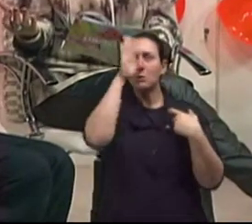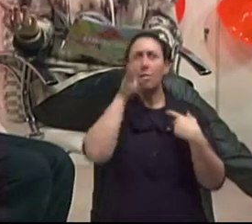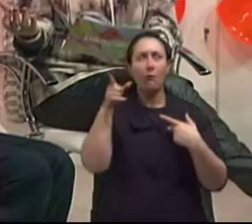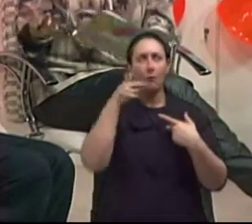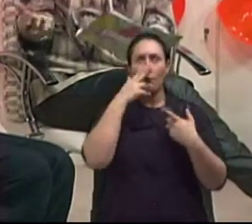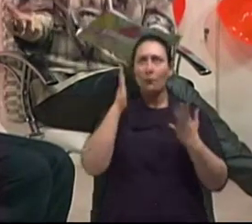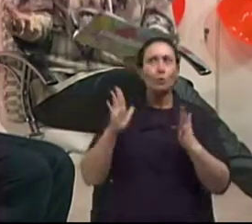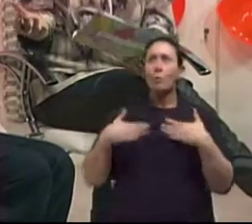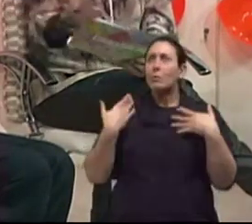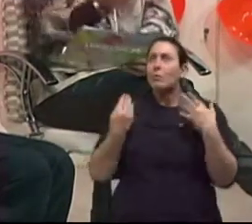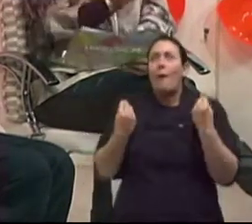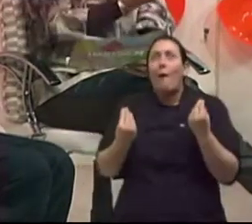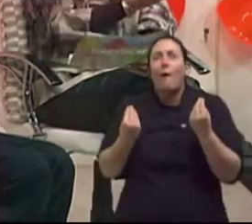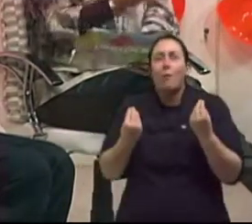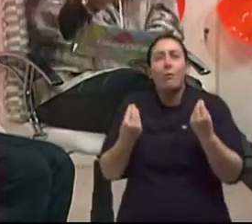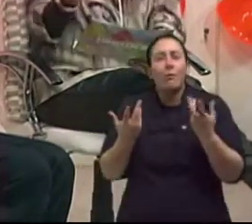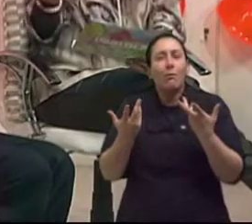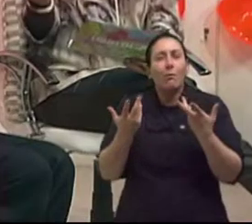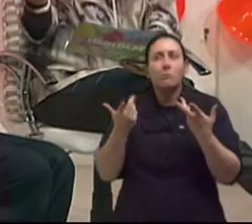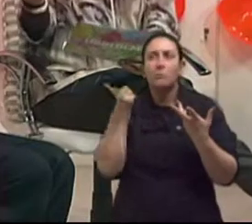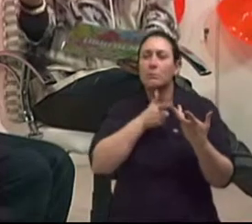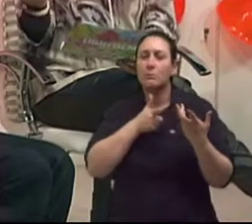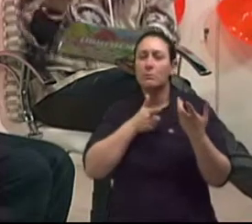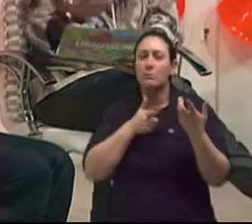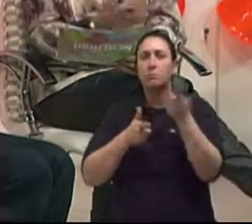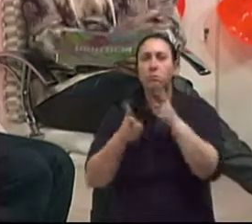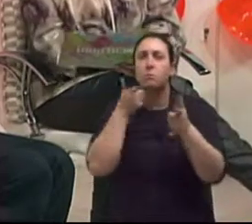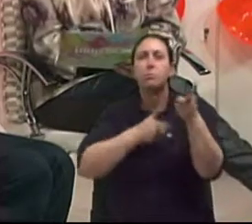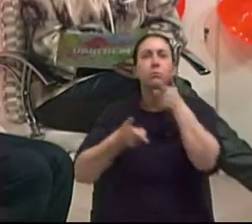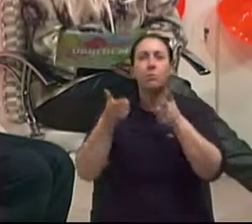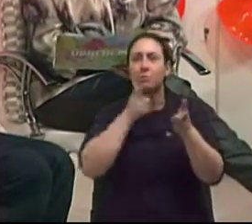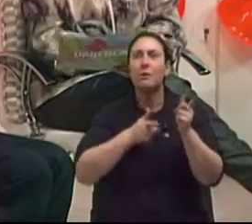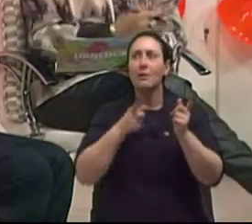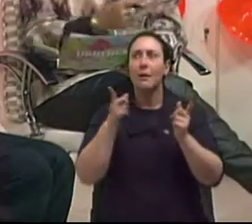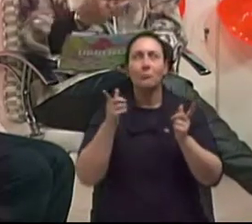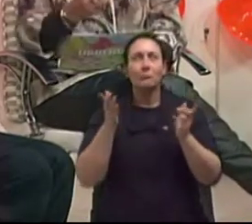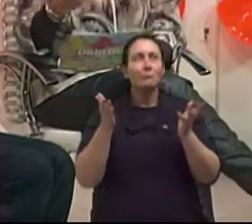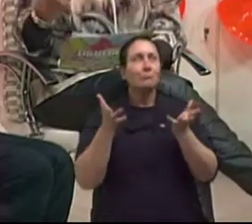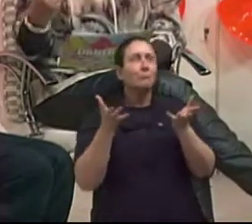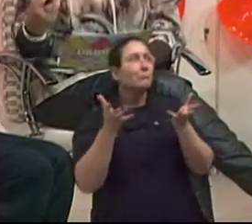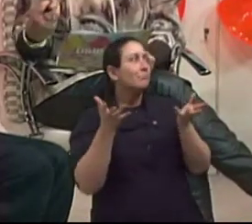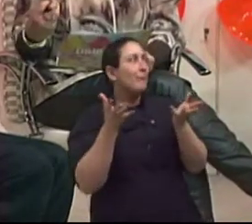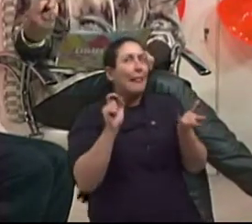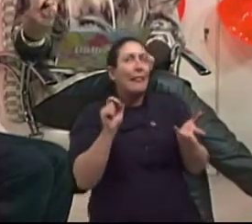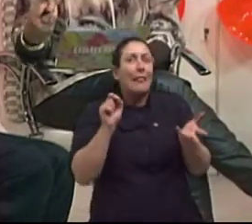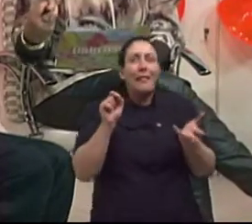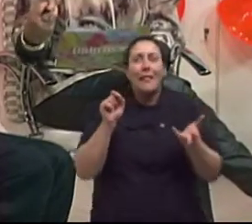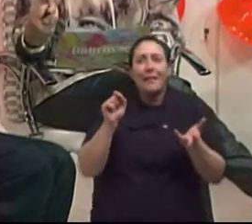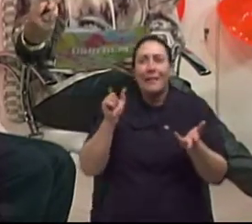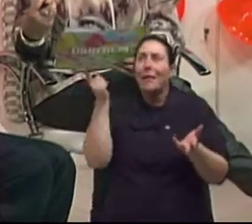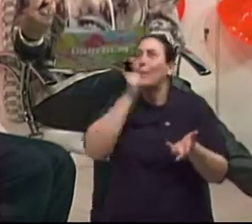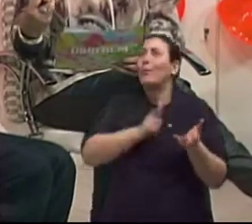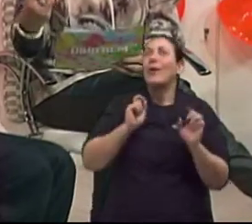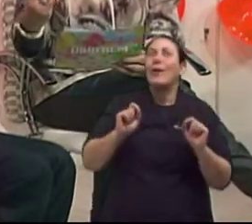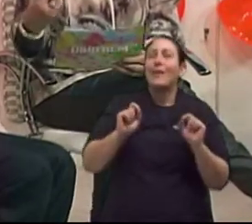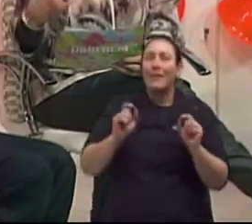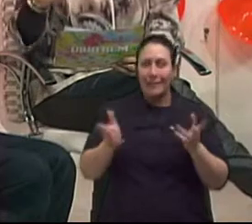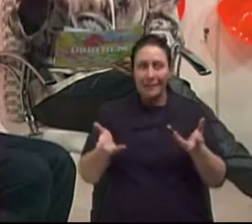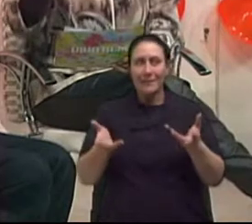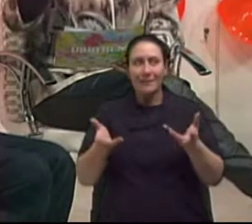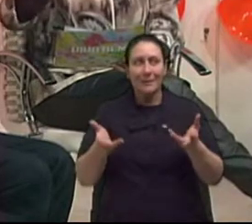até hoje, como é que ela procurou a Maria Vargas, né? Quer dizer, isso faz, tu achas que